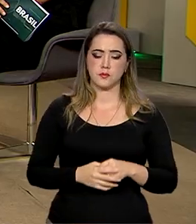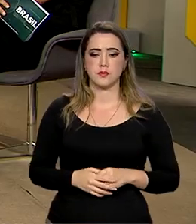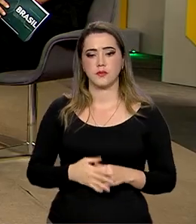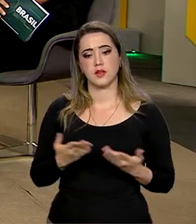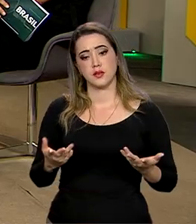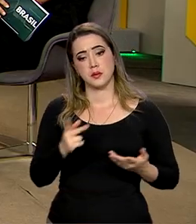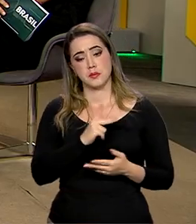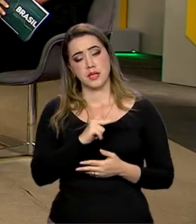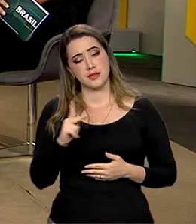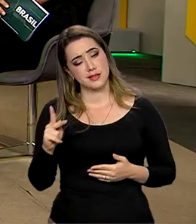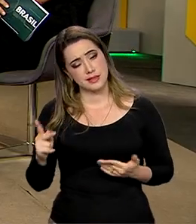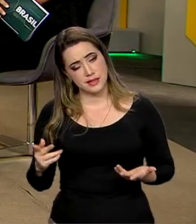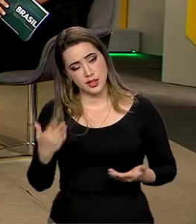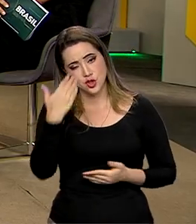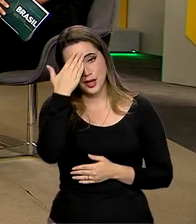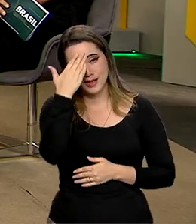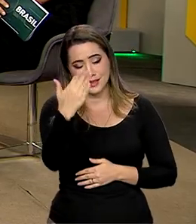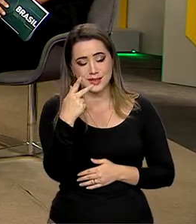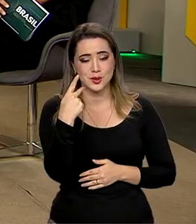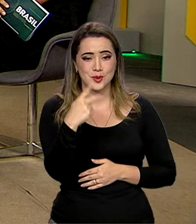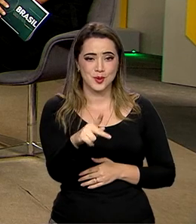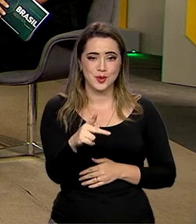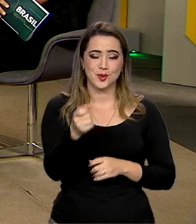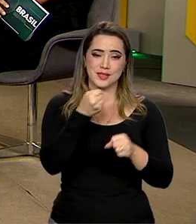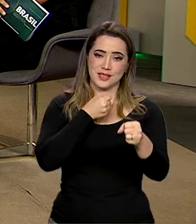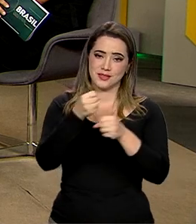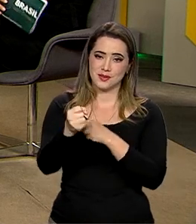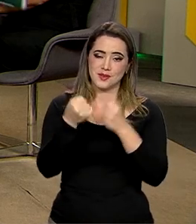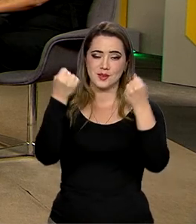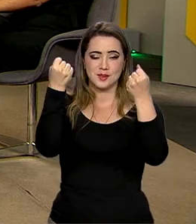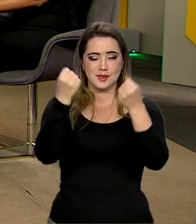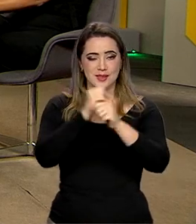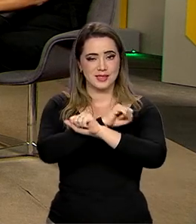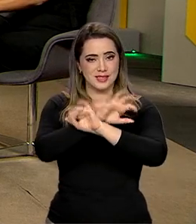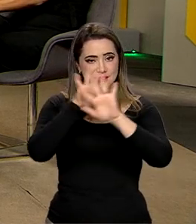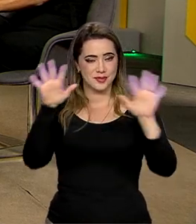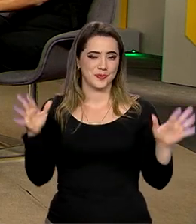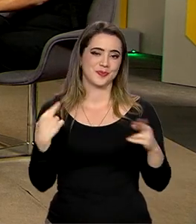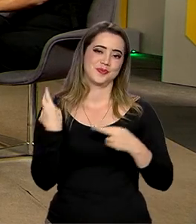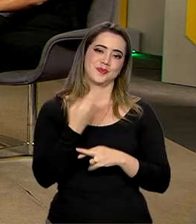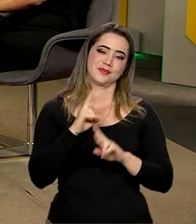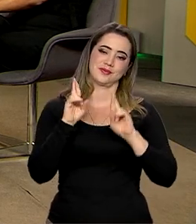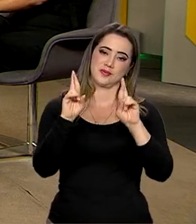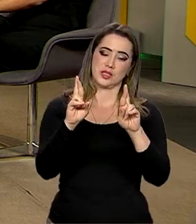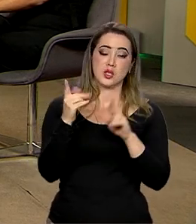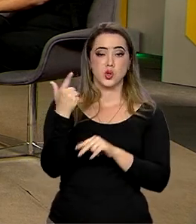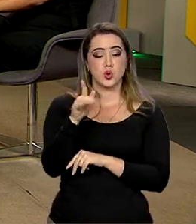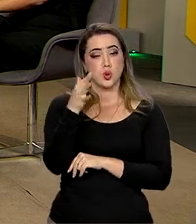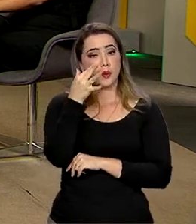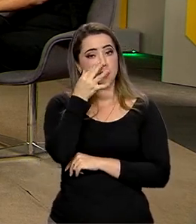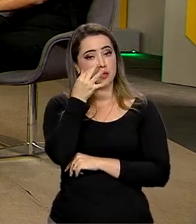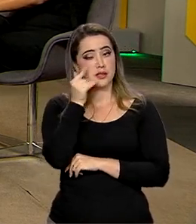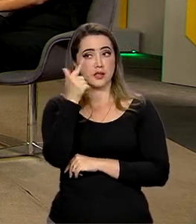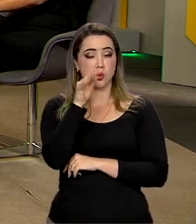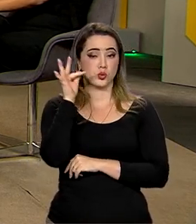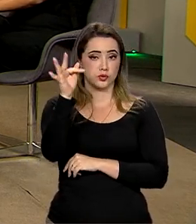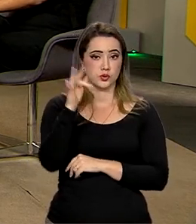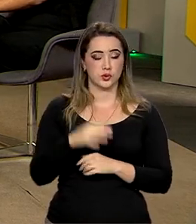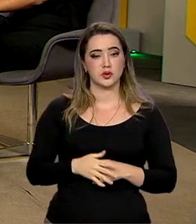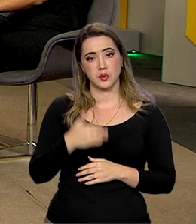Presidente Alessandro Stefanuto, muito obrigado pela sua entrevista tão esclarecedora para a gente e esperamos contar com a sua presença em outra ocasião.